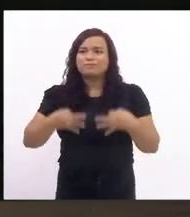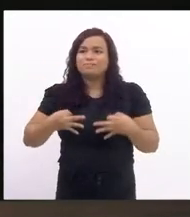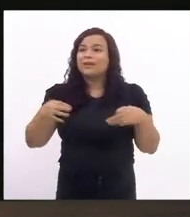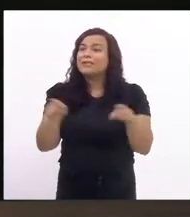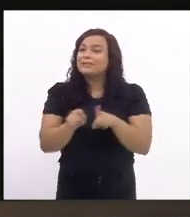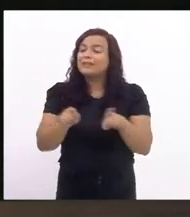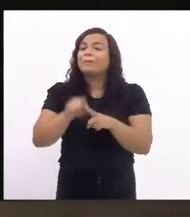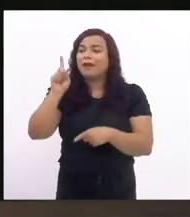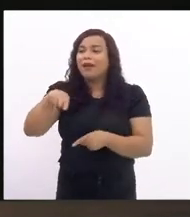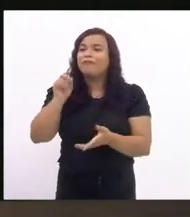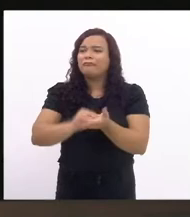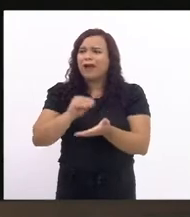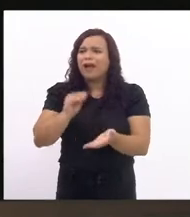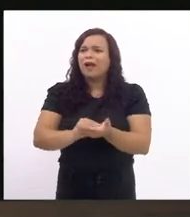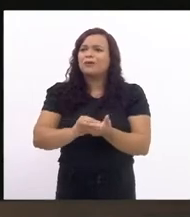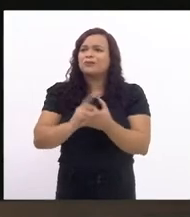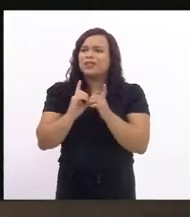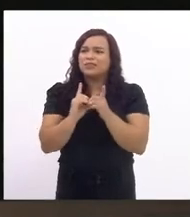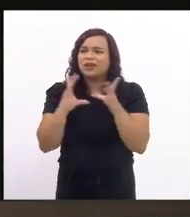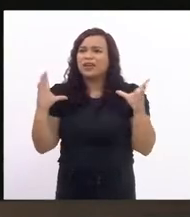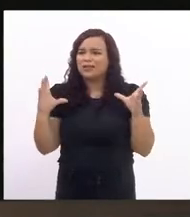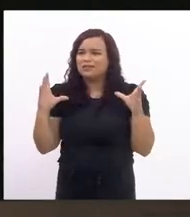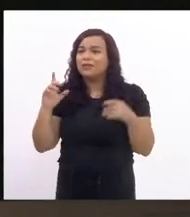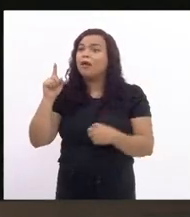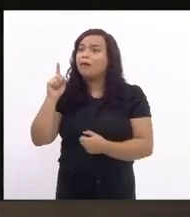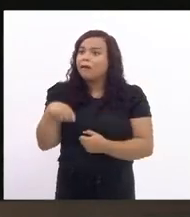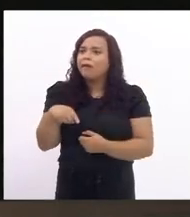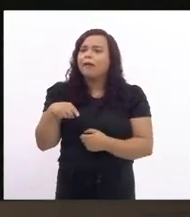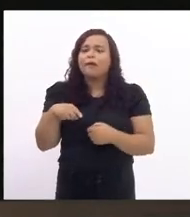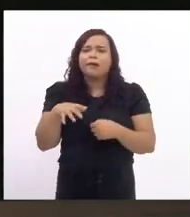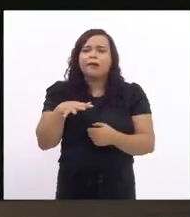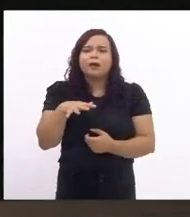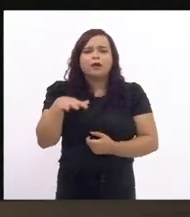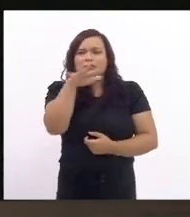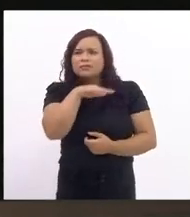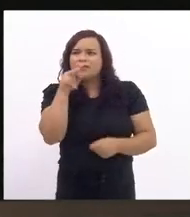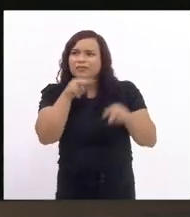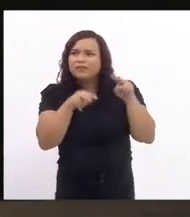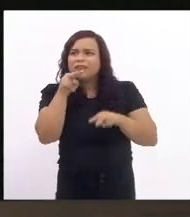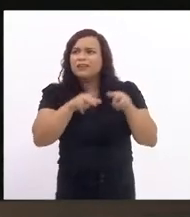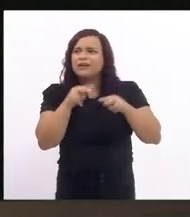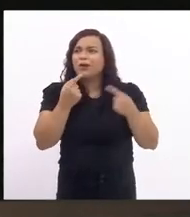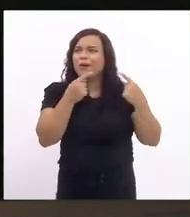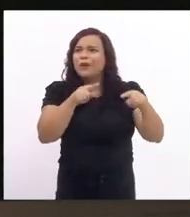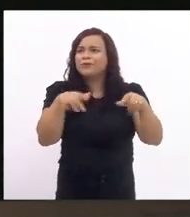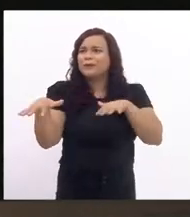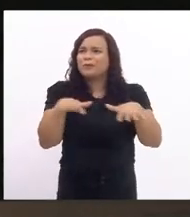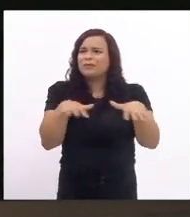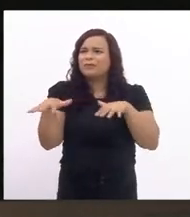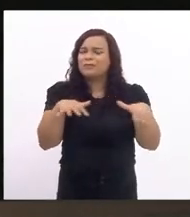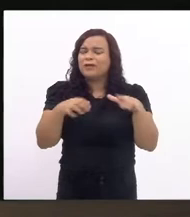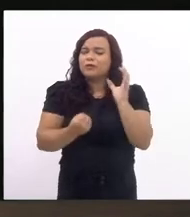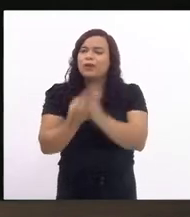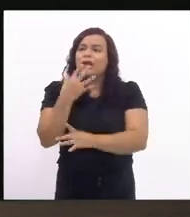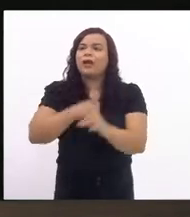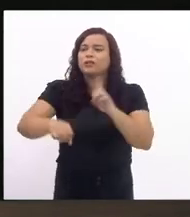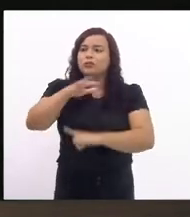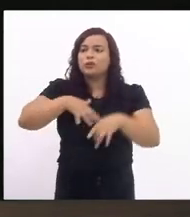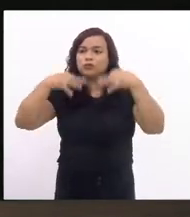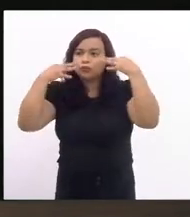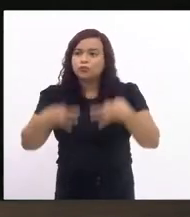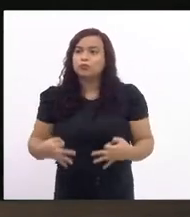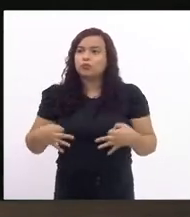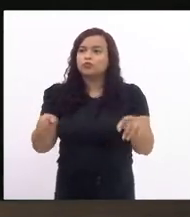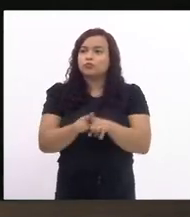é um quadro que contradiz qualquer movimento para a construção de uma sociedade justa